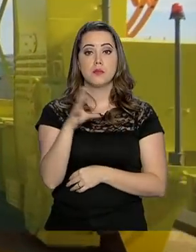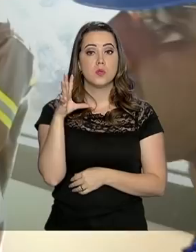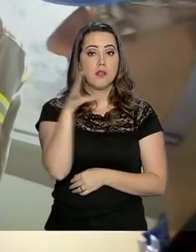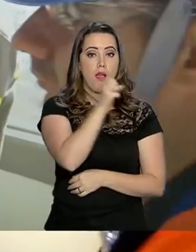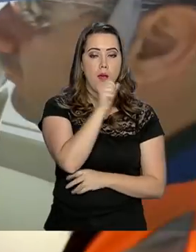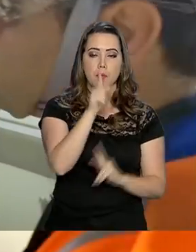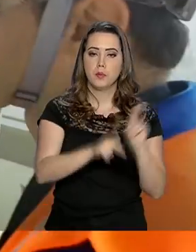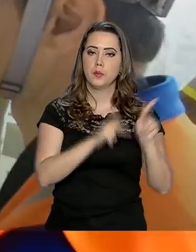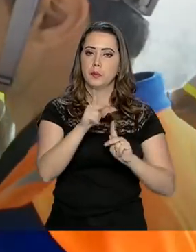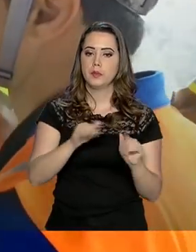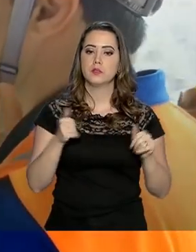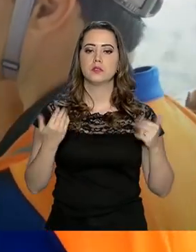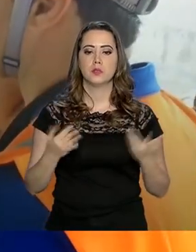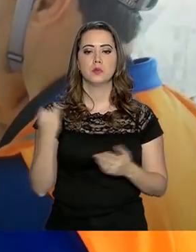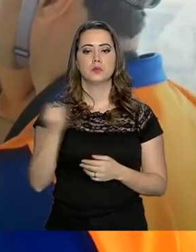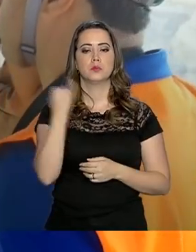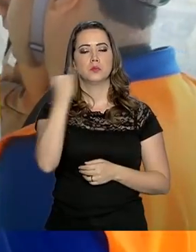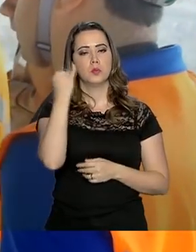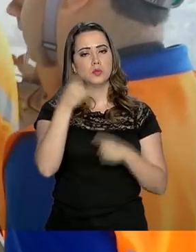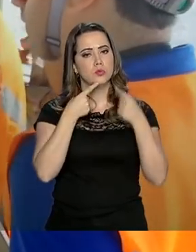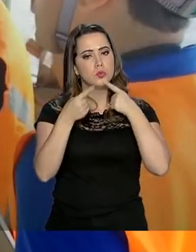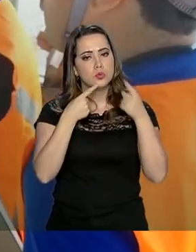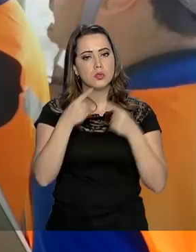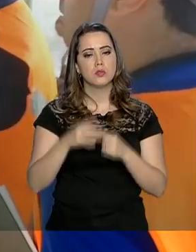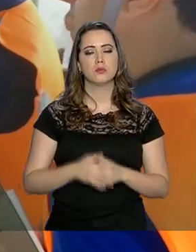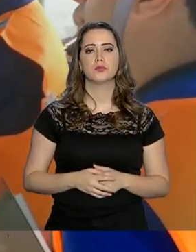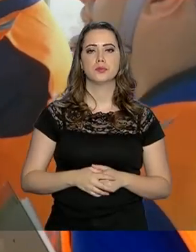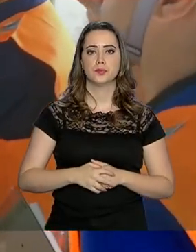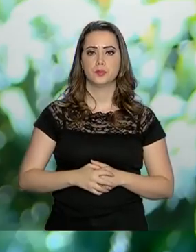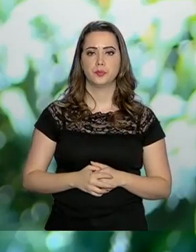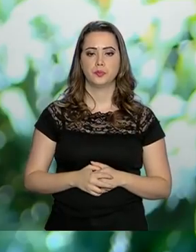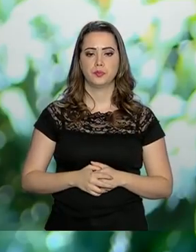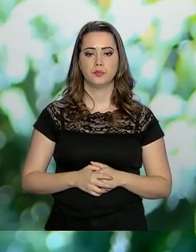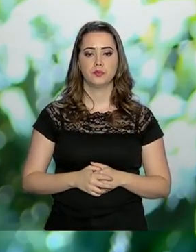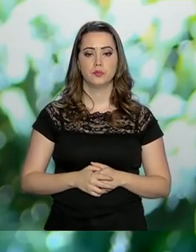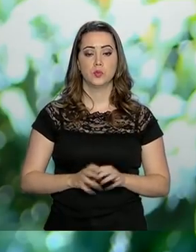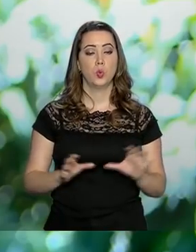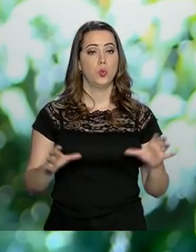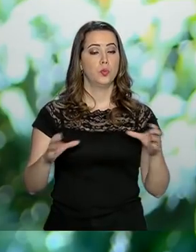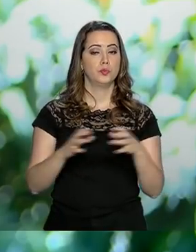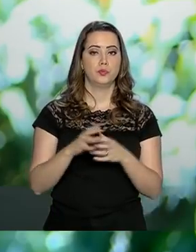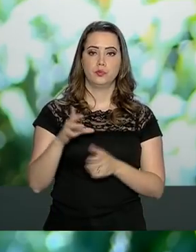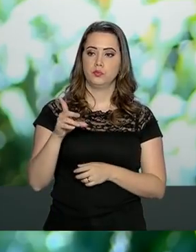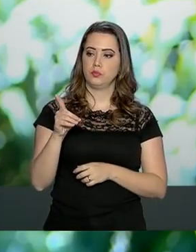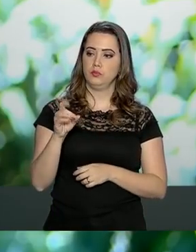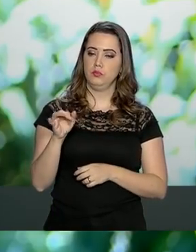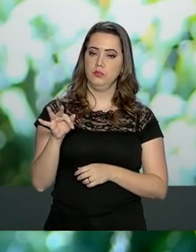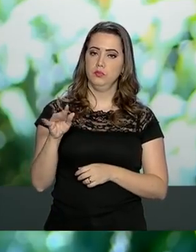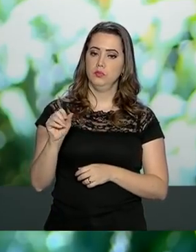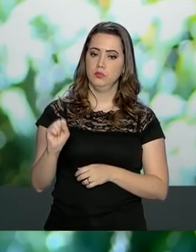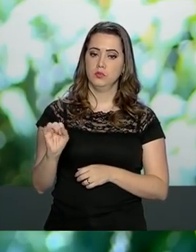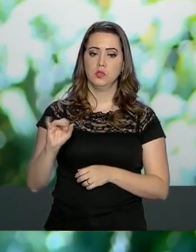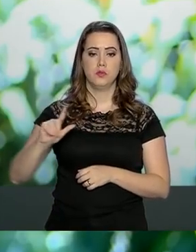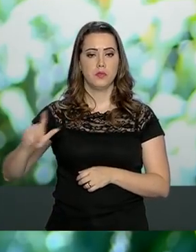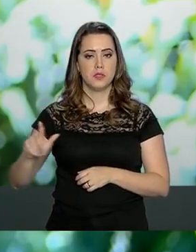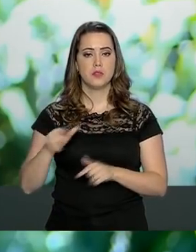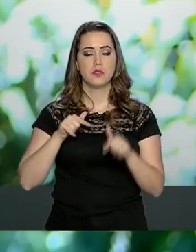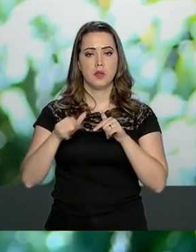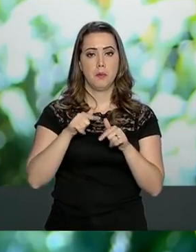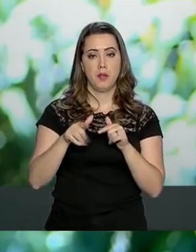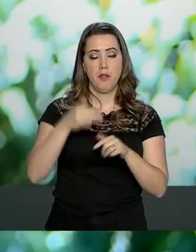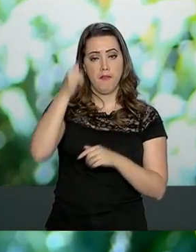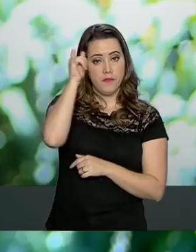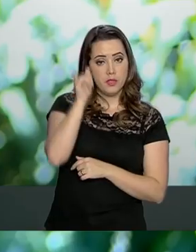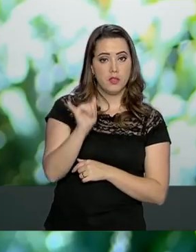população. Por isso, é importante esse diálogo. A Defesa Civil atua na prevenção, execução.